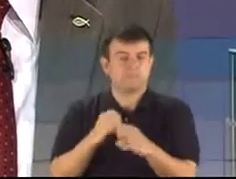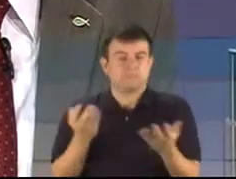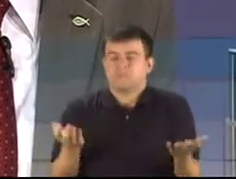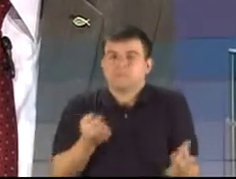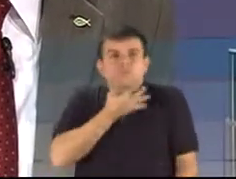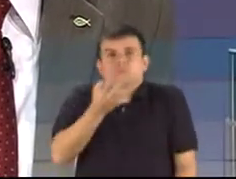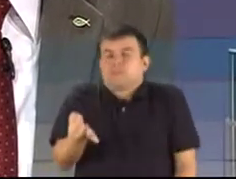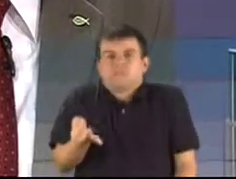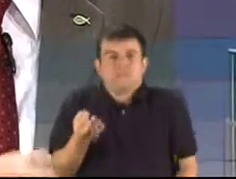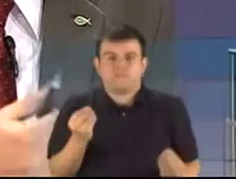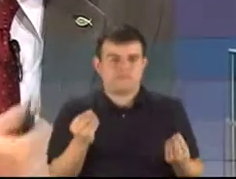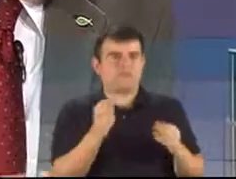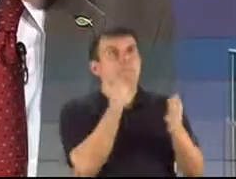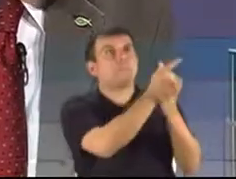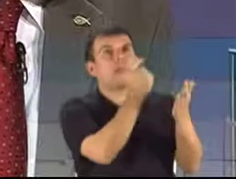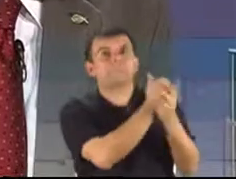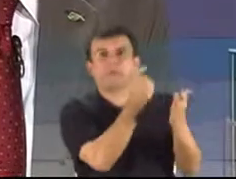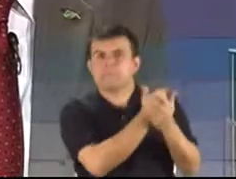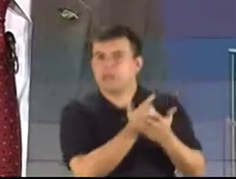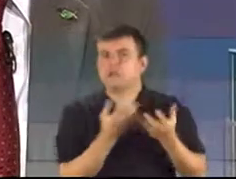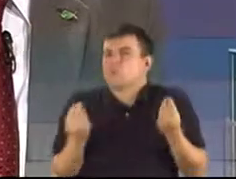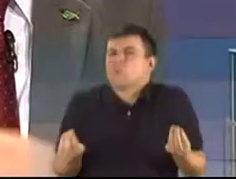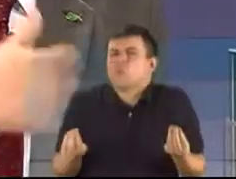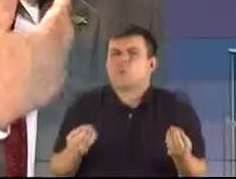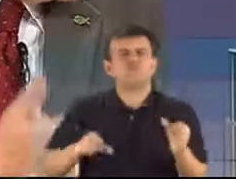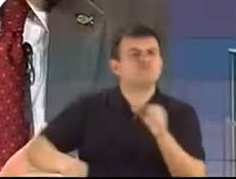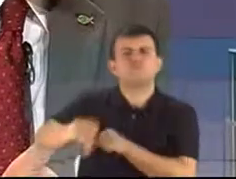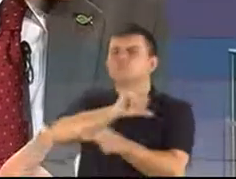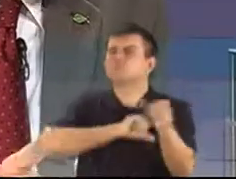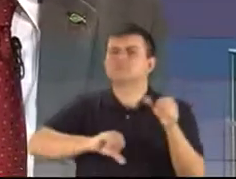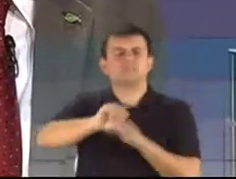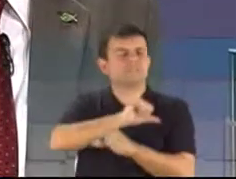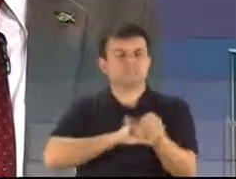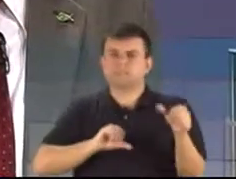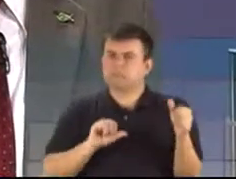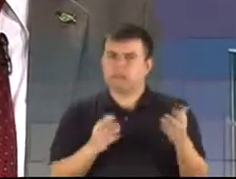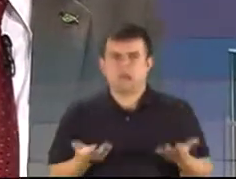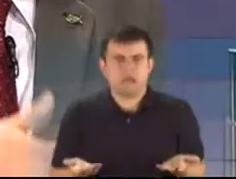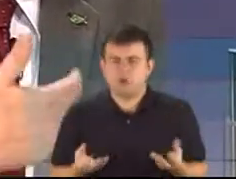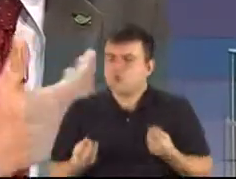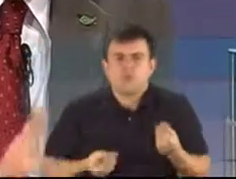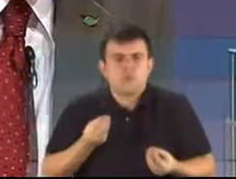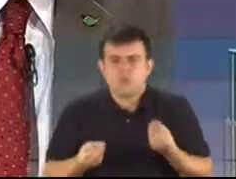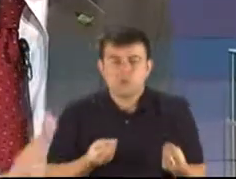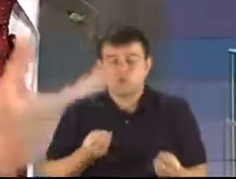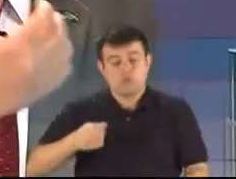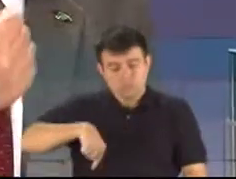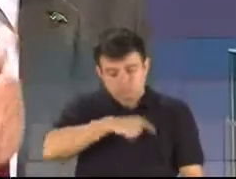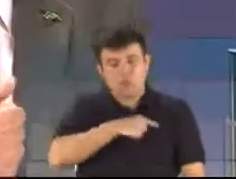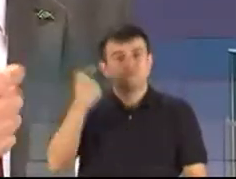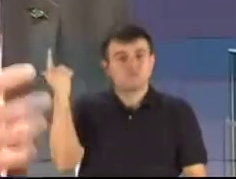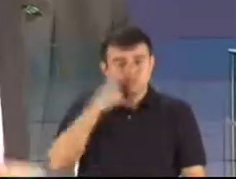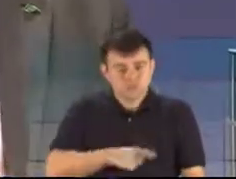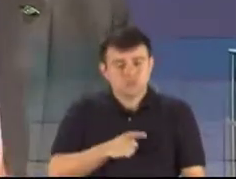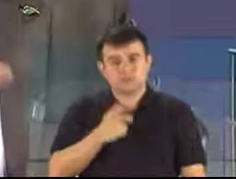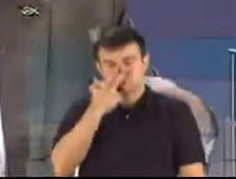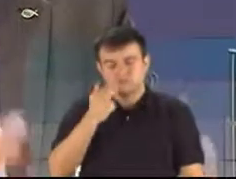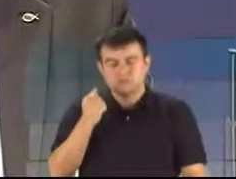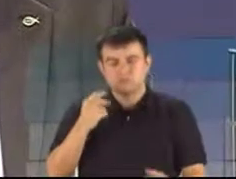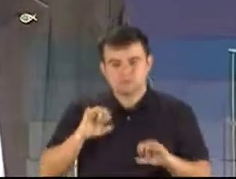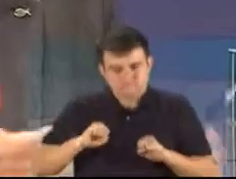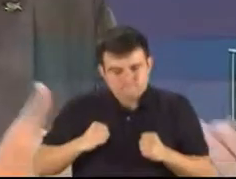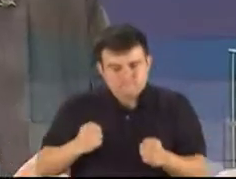fazer para modificar essa situação e também para nós conseguirmos recuperar, ou pelo menos